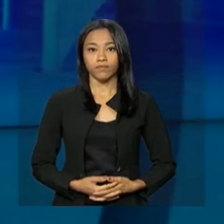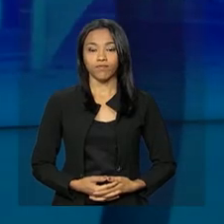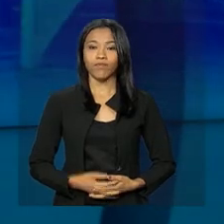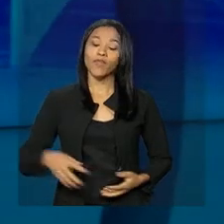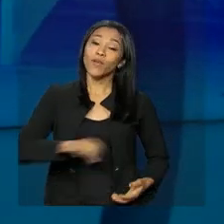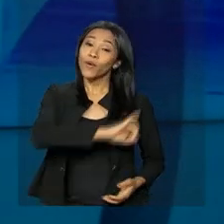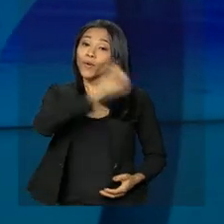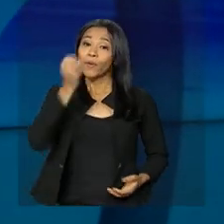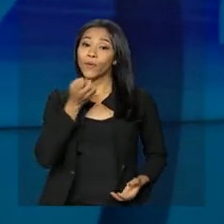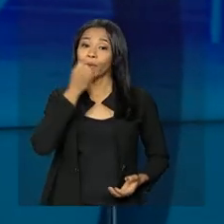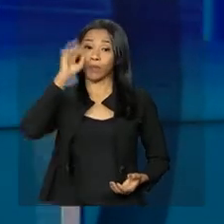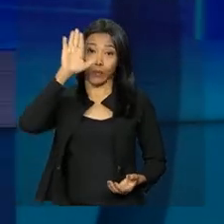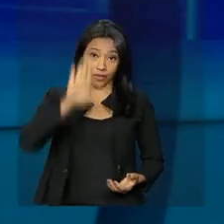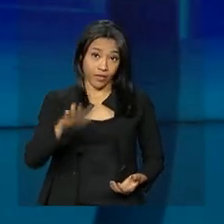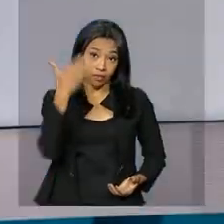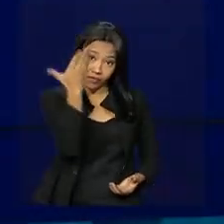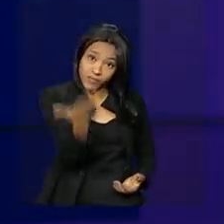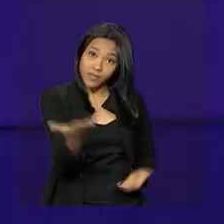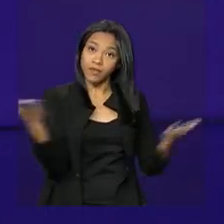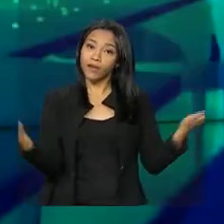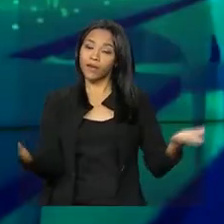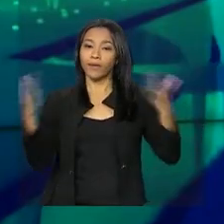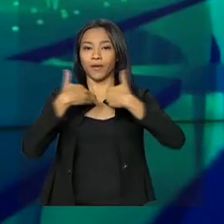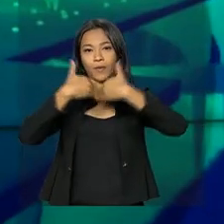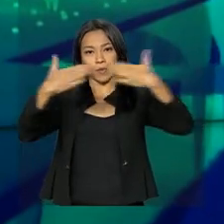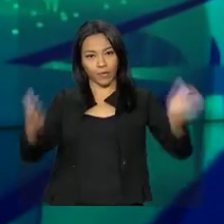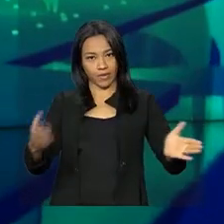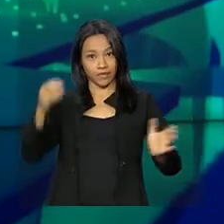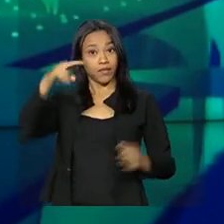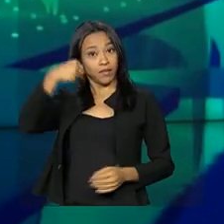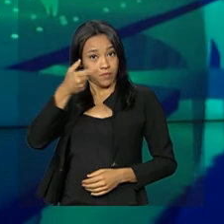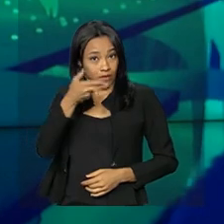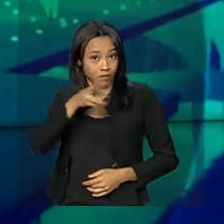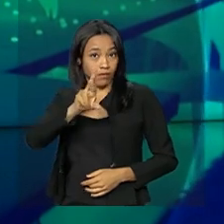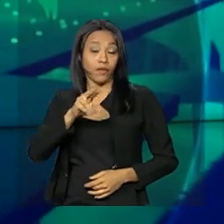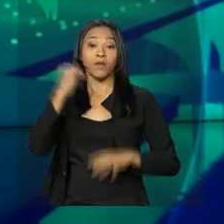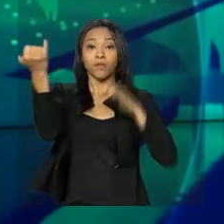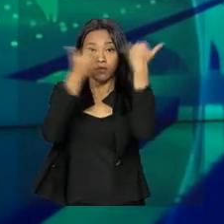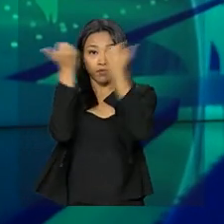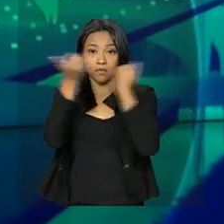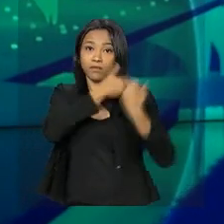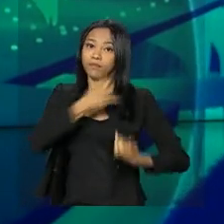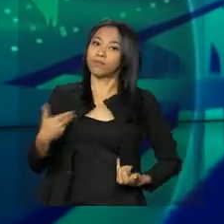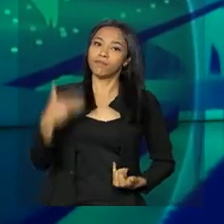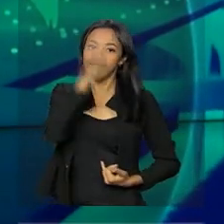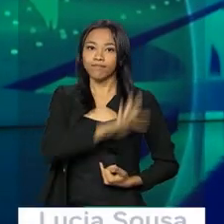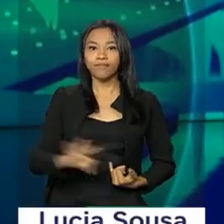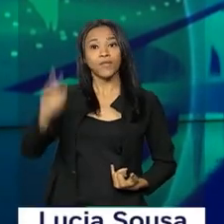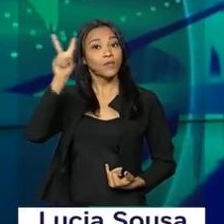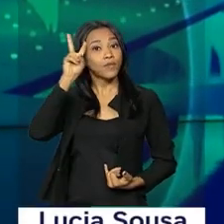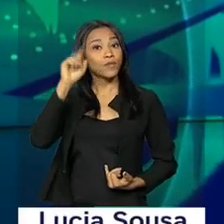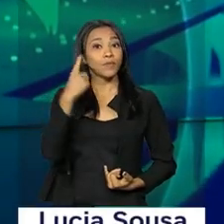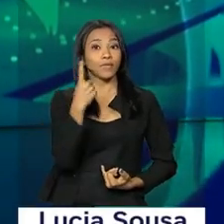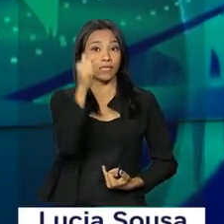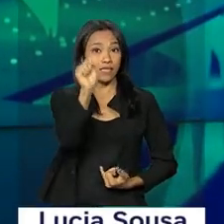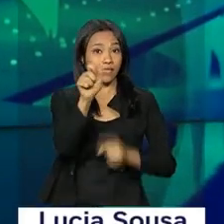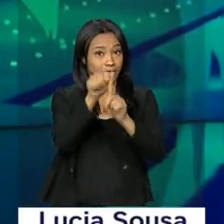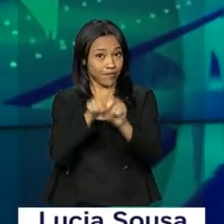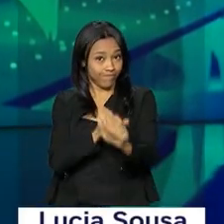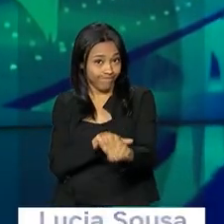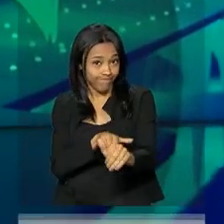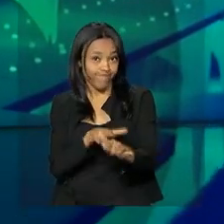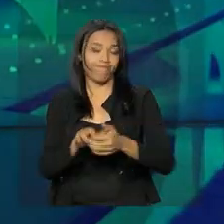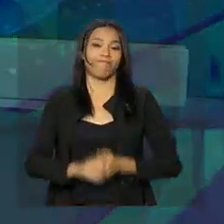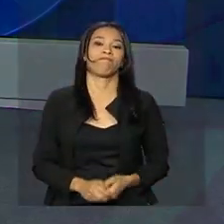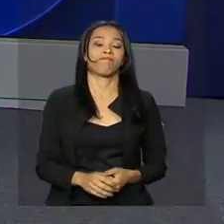Olá, boa tarde pra você. Começa agora o repórter NBR com as notícias do governo federal desta segunda-feira, 17 de